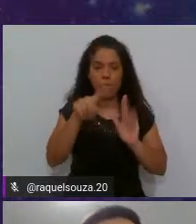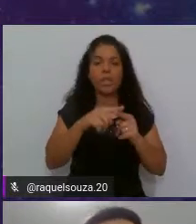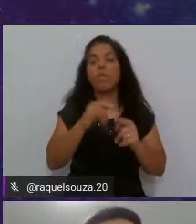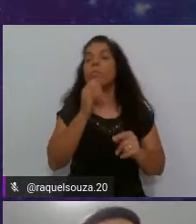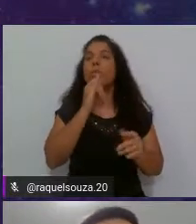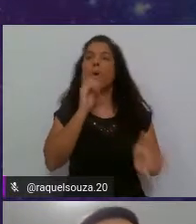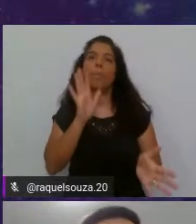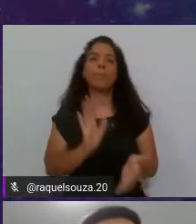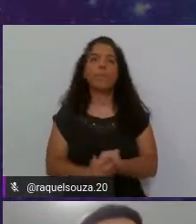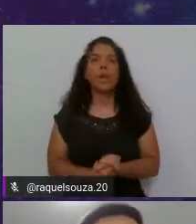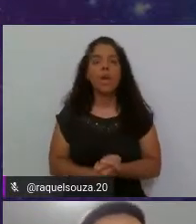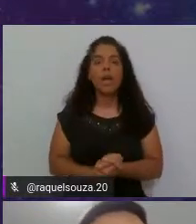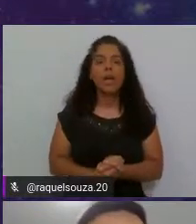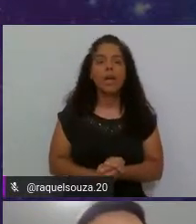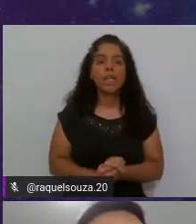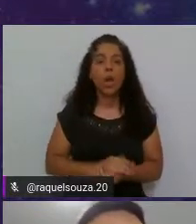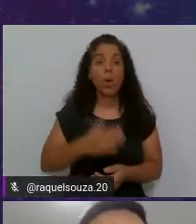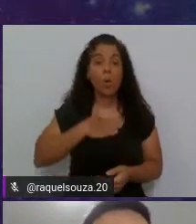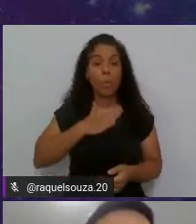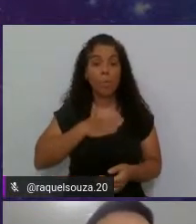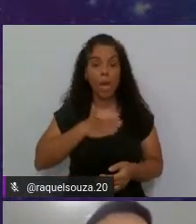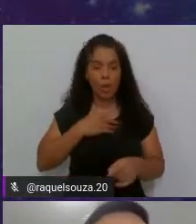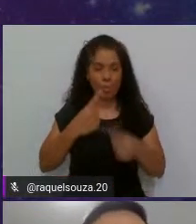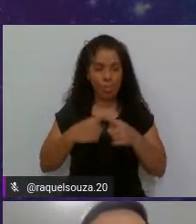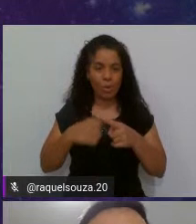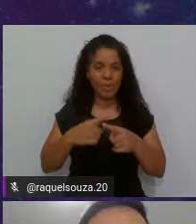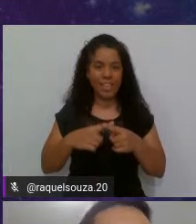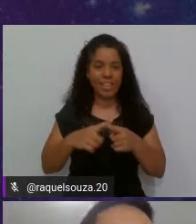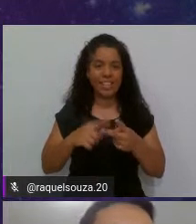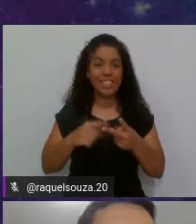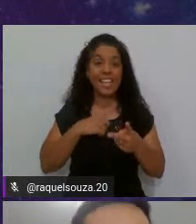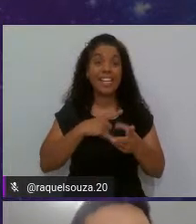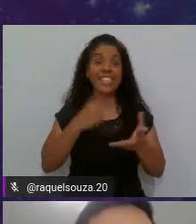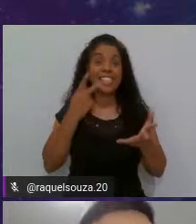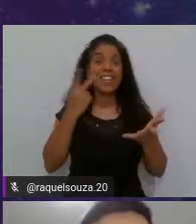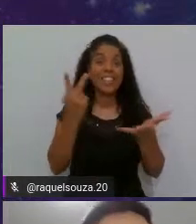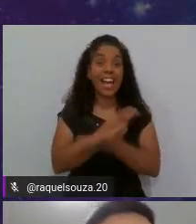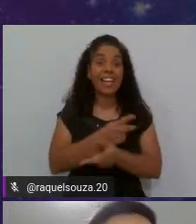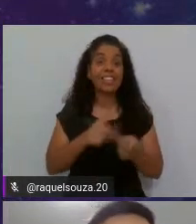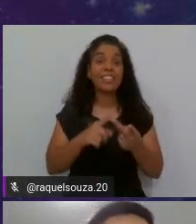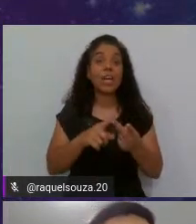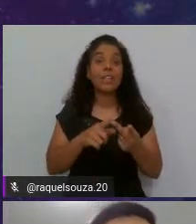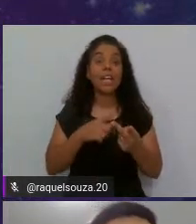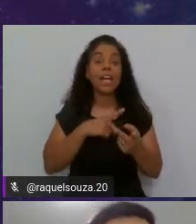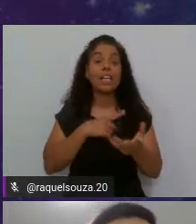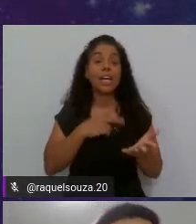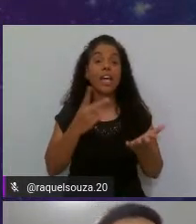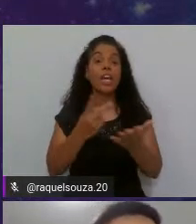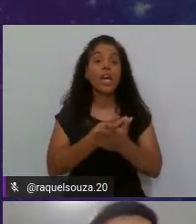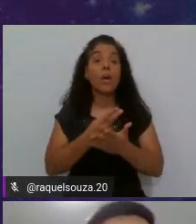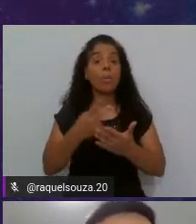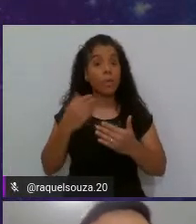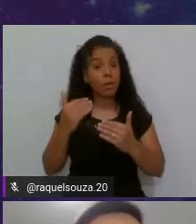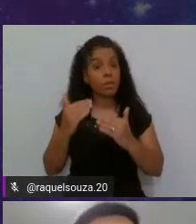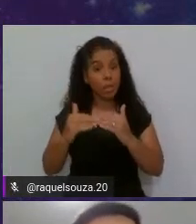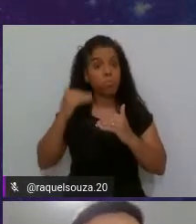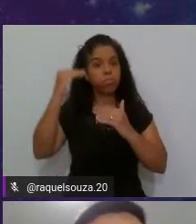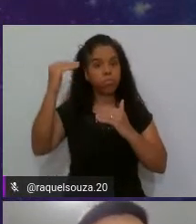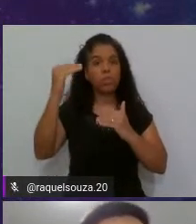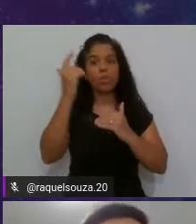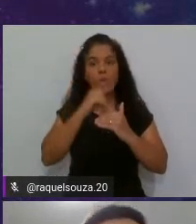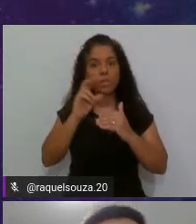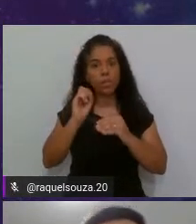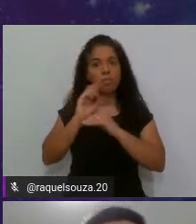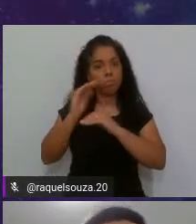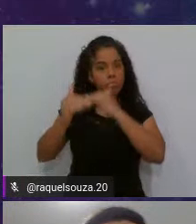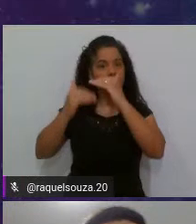supor que o meu porquê seja que eu quero ser promovido e me tornar um sênior na empresa que eu trabalho. Então, esse é o meu